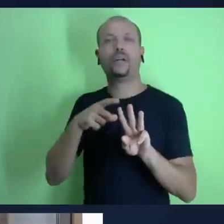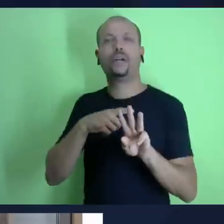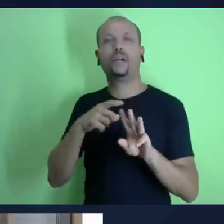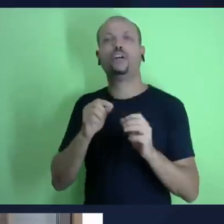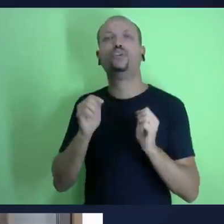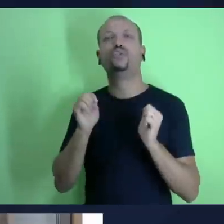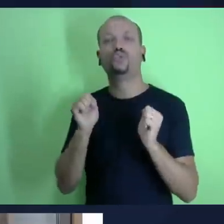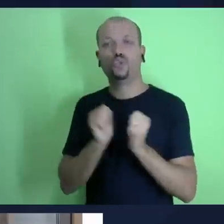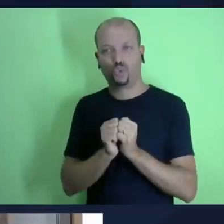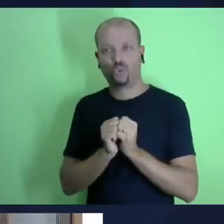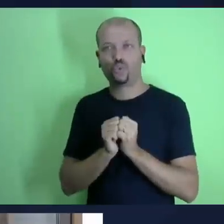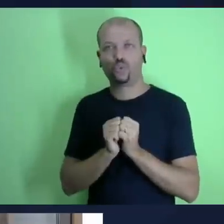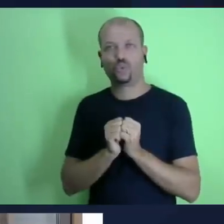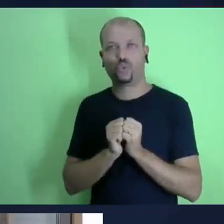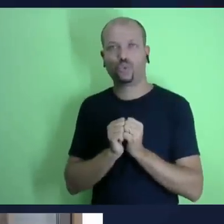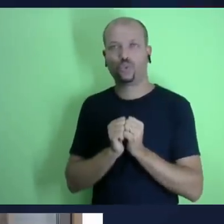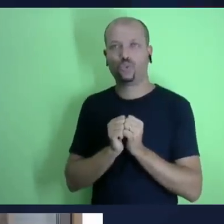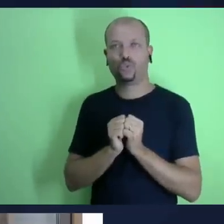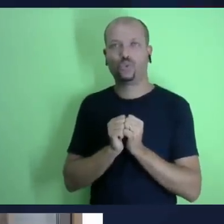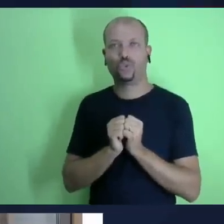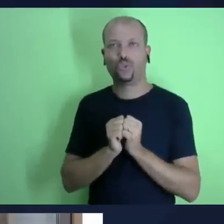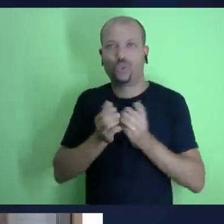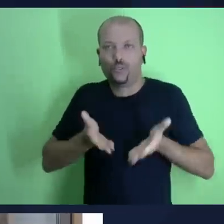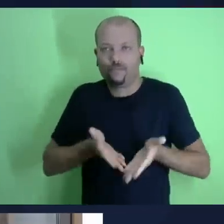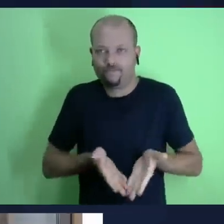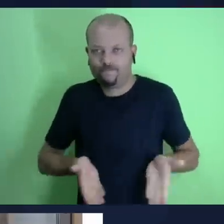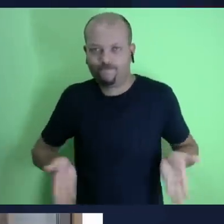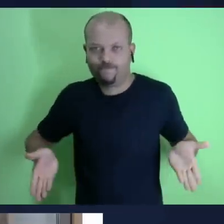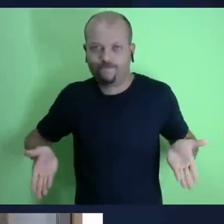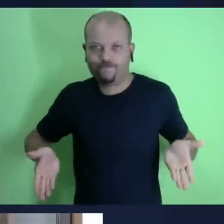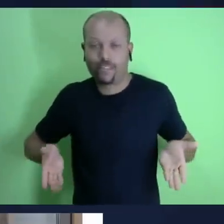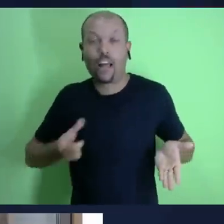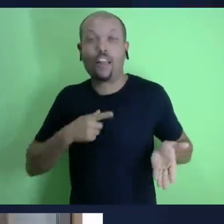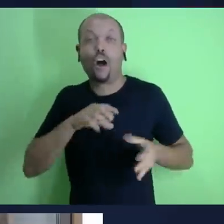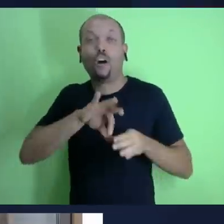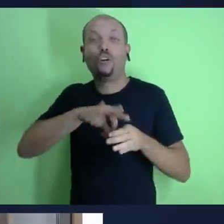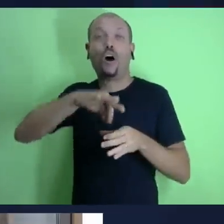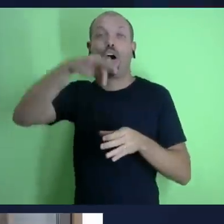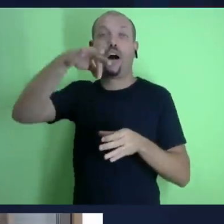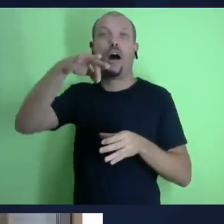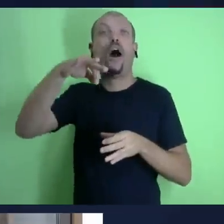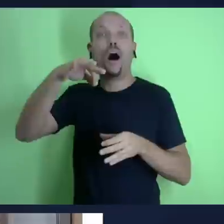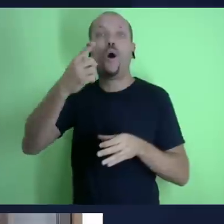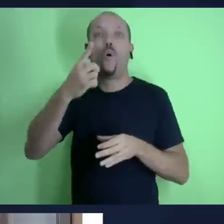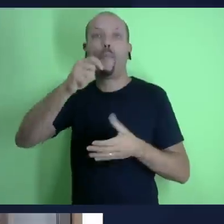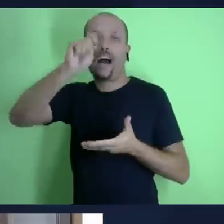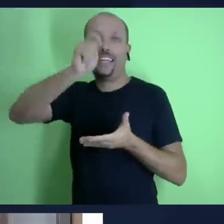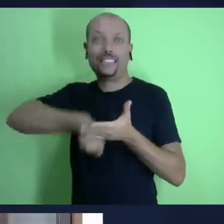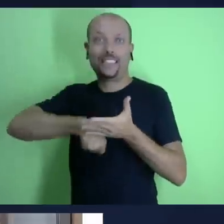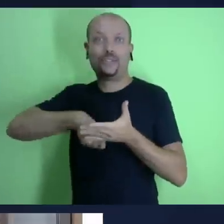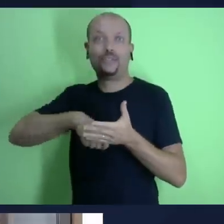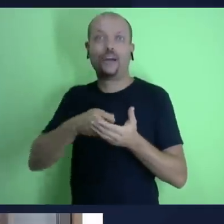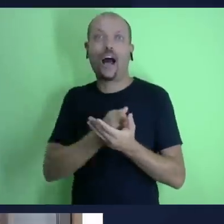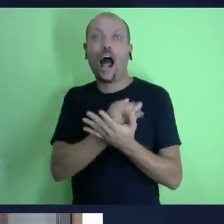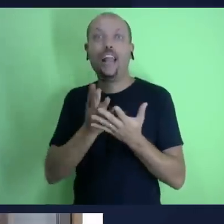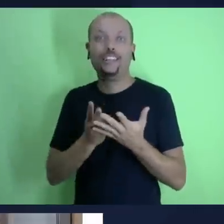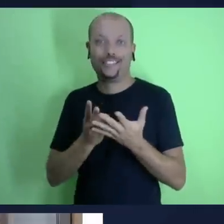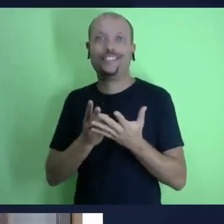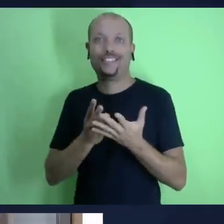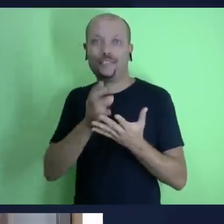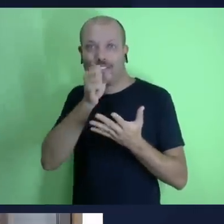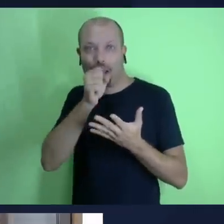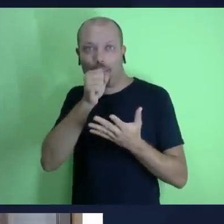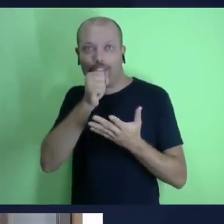você que nos acompanha deixe o seu like qual é o caminho você precisa se inscrever no